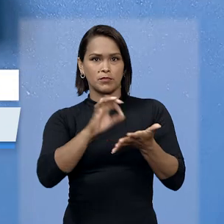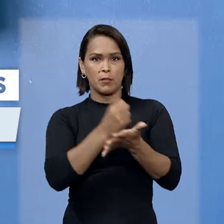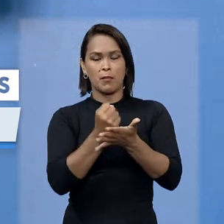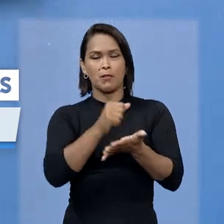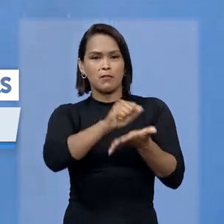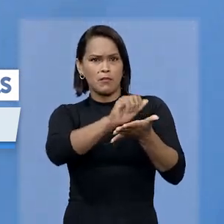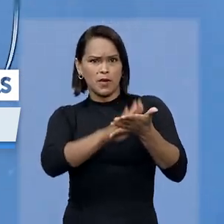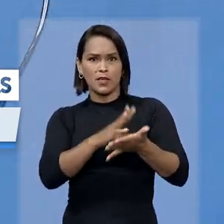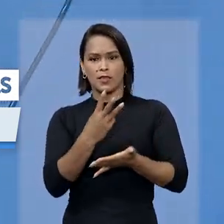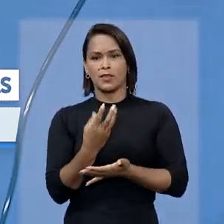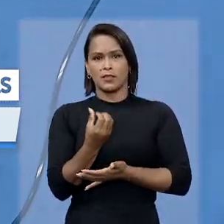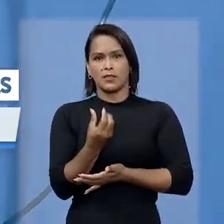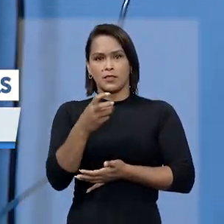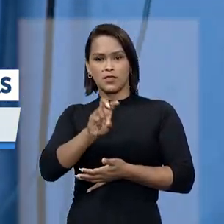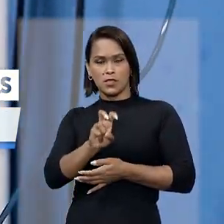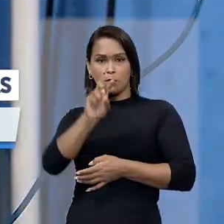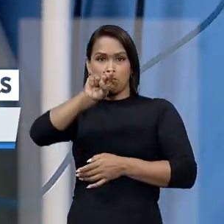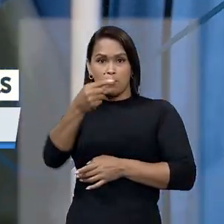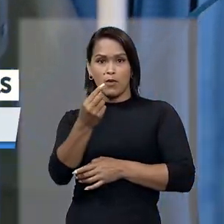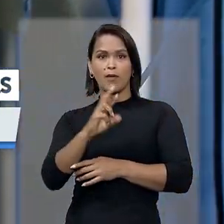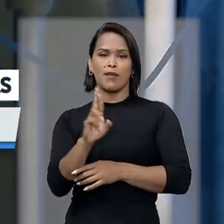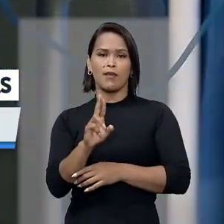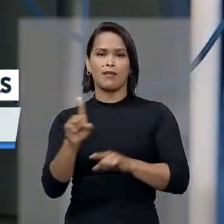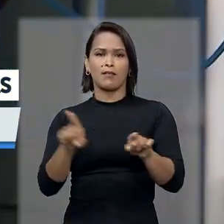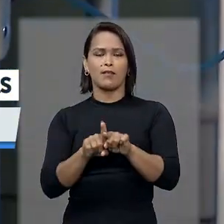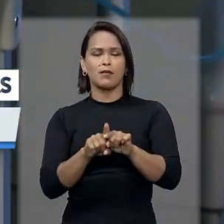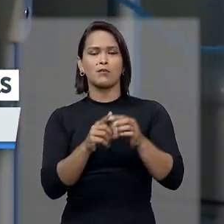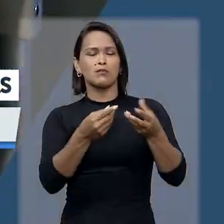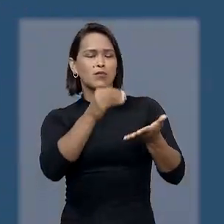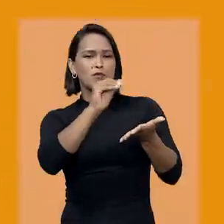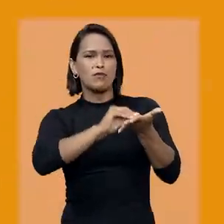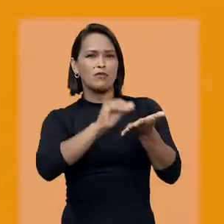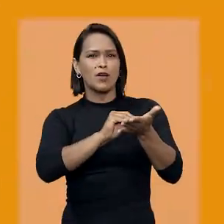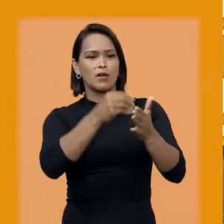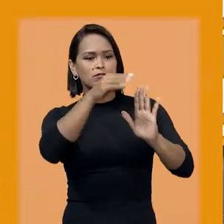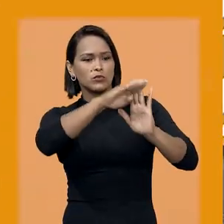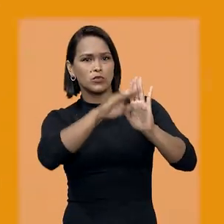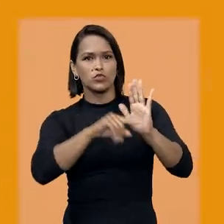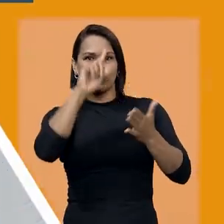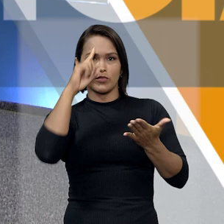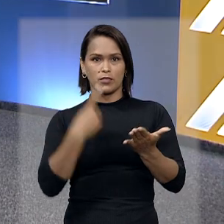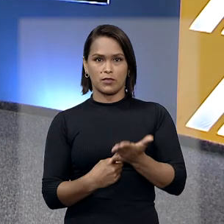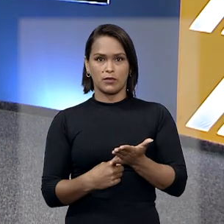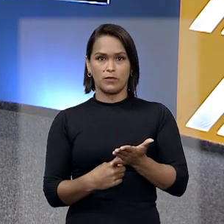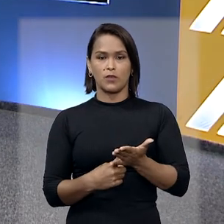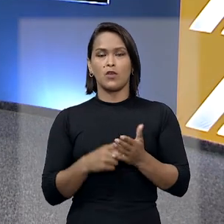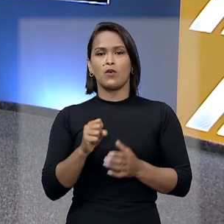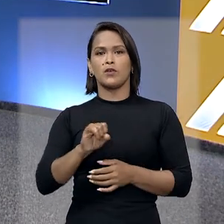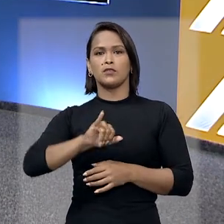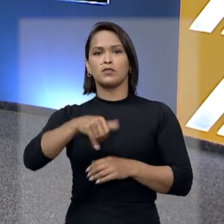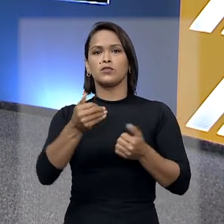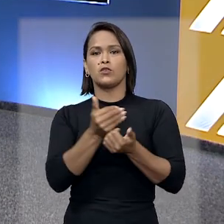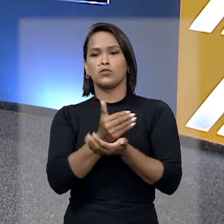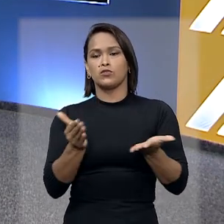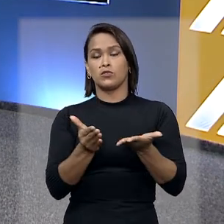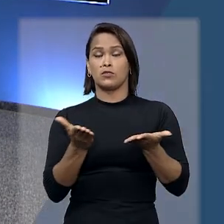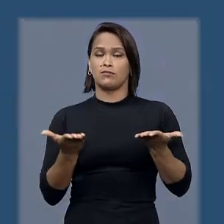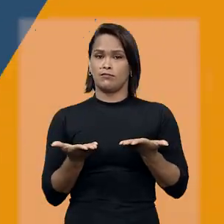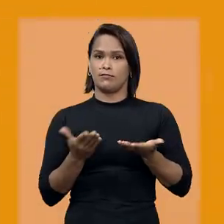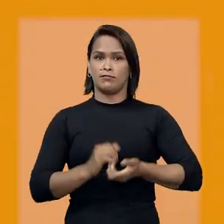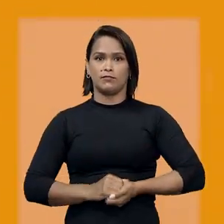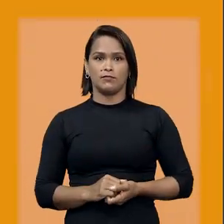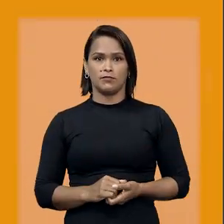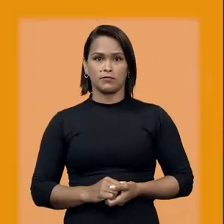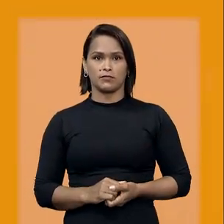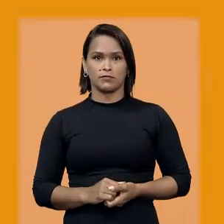multa de R$ 365 mil por descumprimento de ordem judicial. O STJ Notícias começa agora.